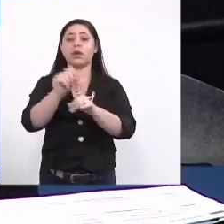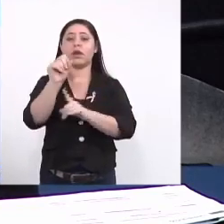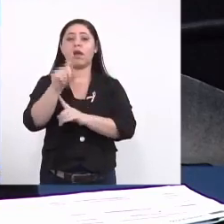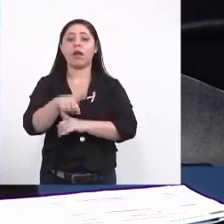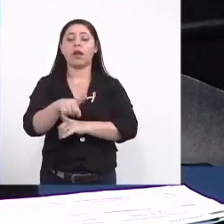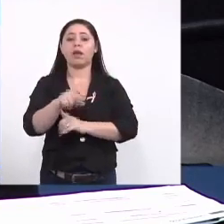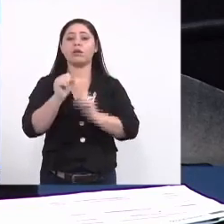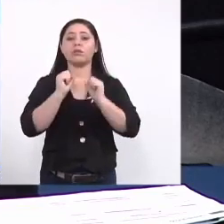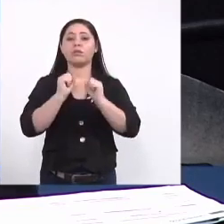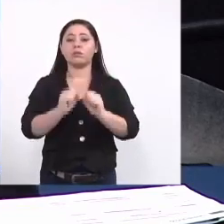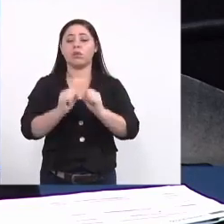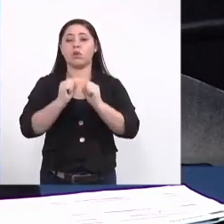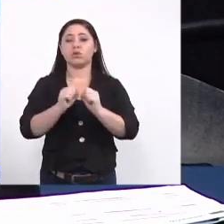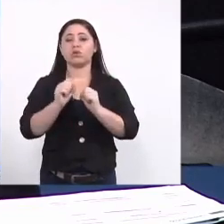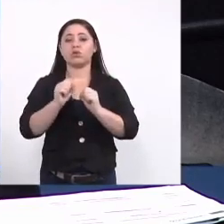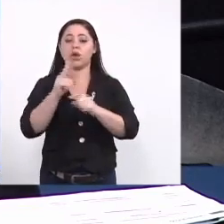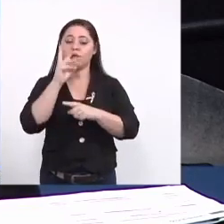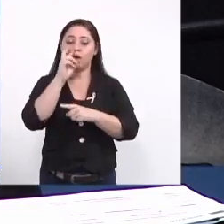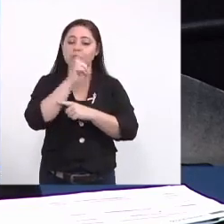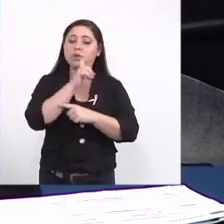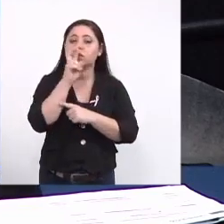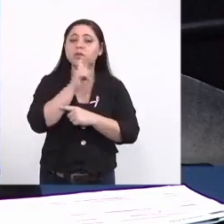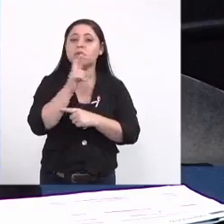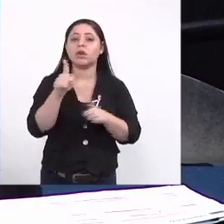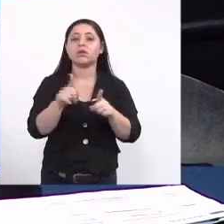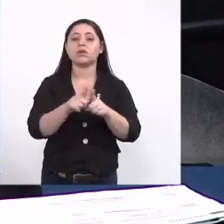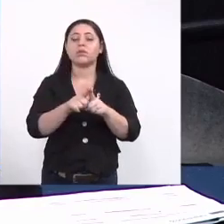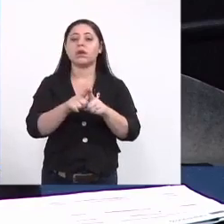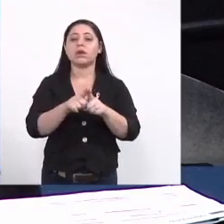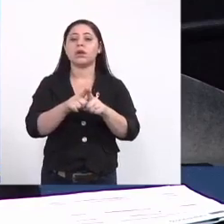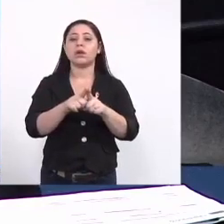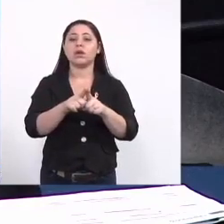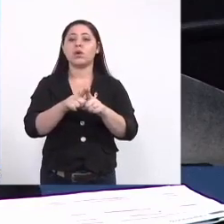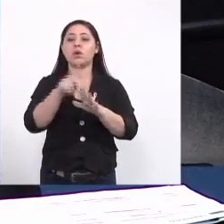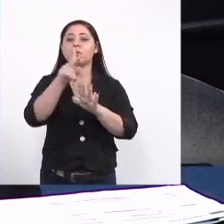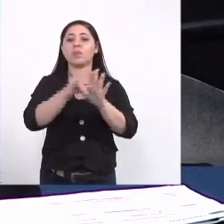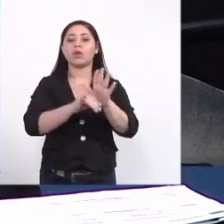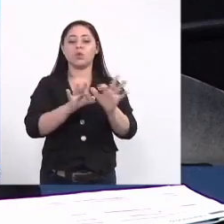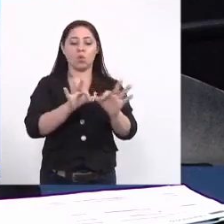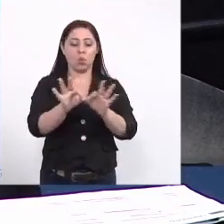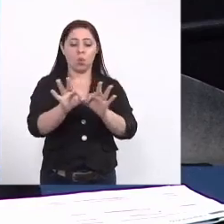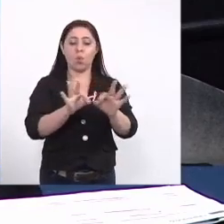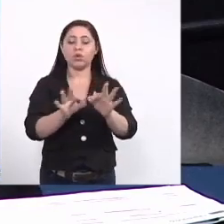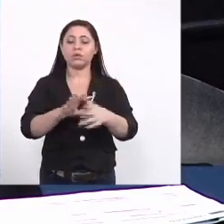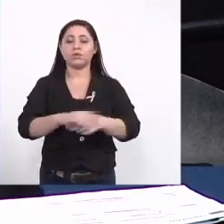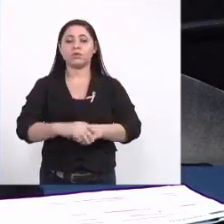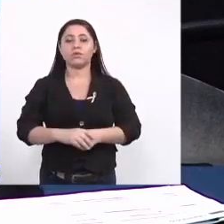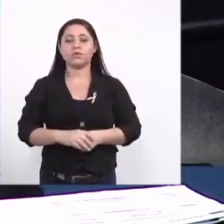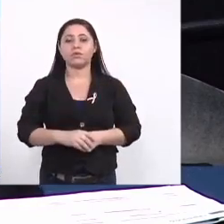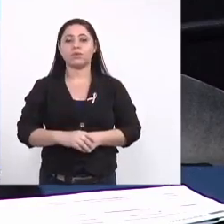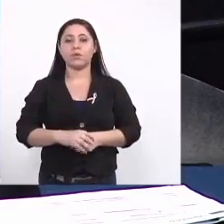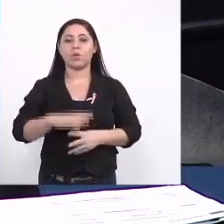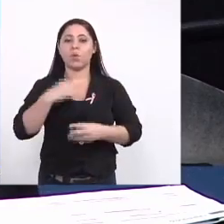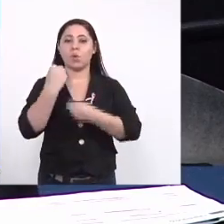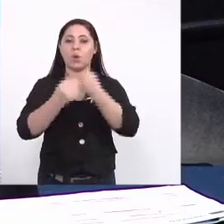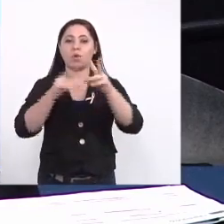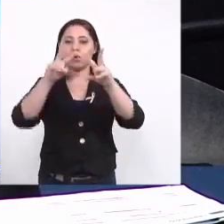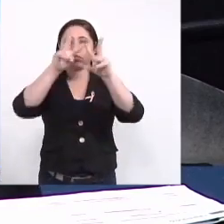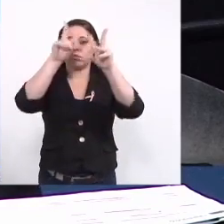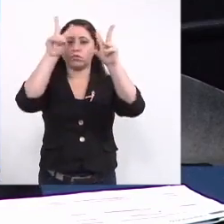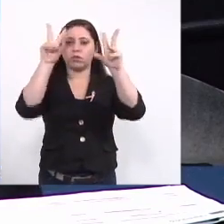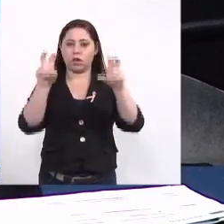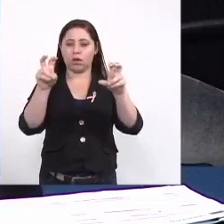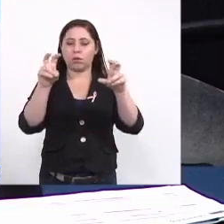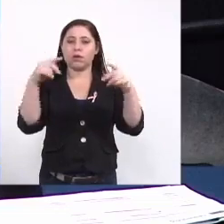possam ser monitorados a execução do plano então como é um tema onde